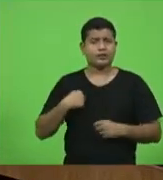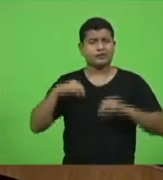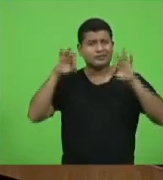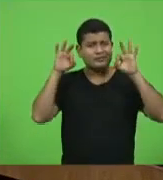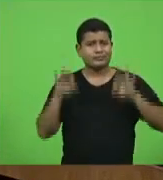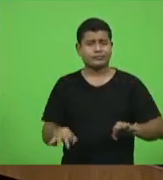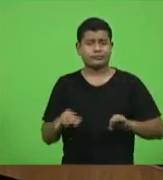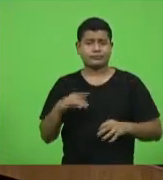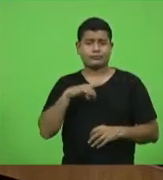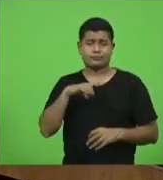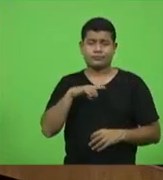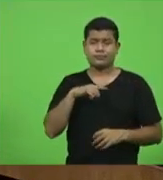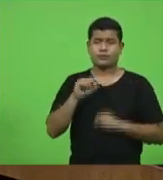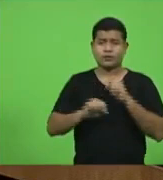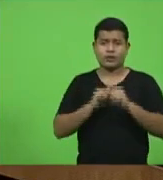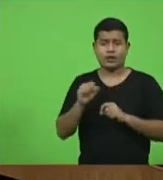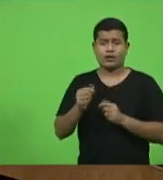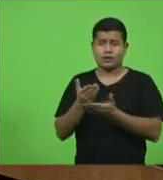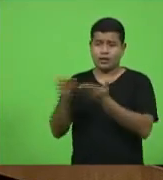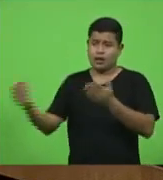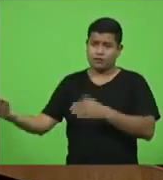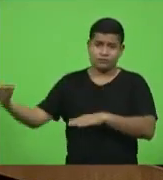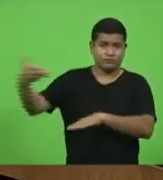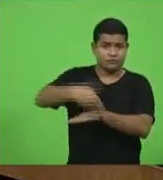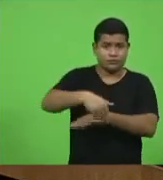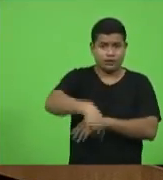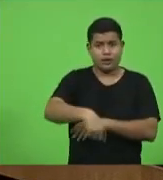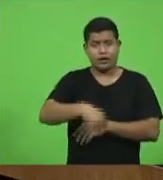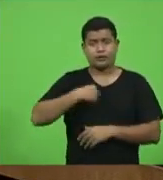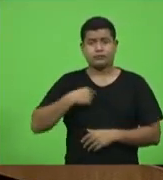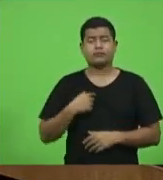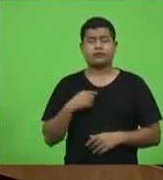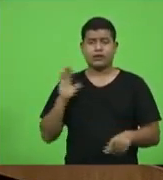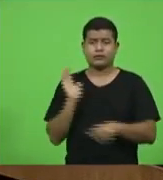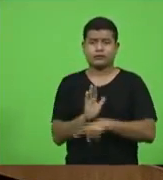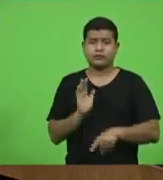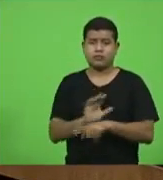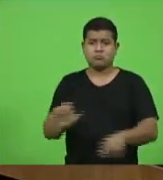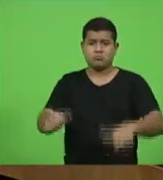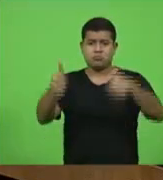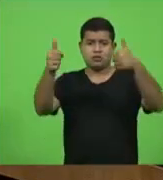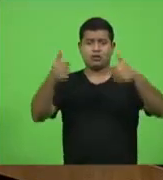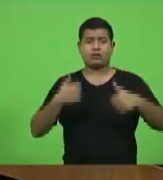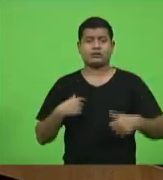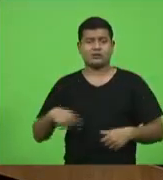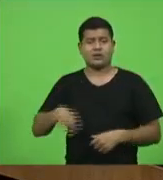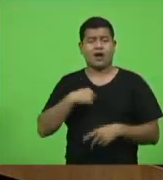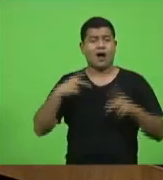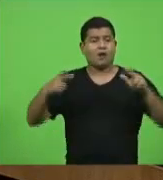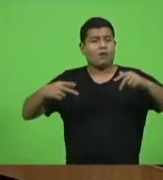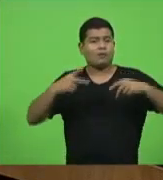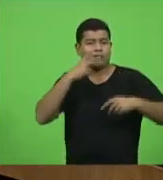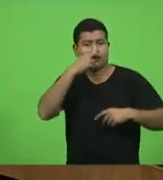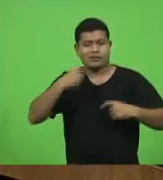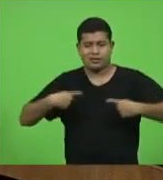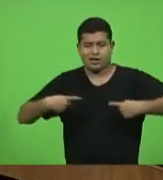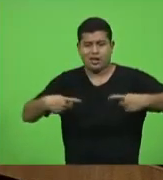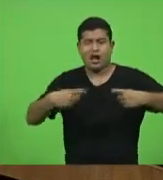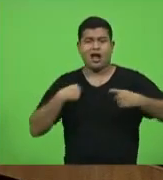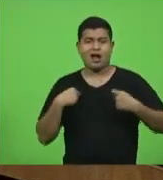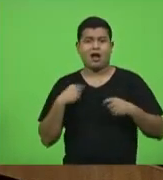trará incrementos e ganhos nesta guerra que todos nós catarinenses estamos passando no